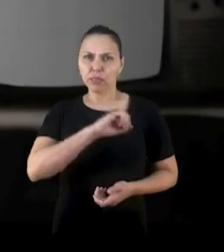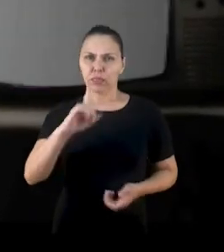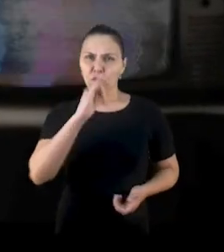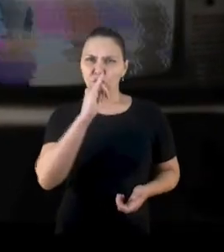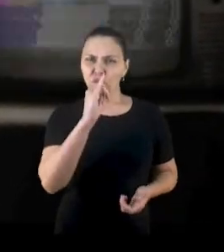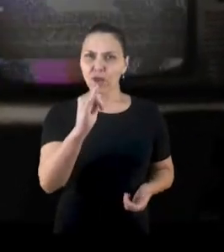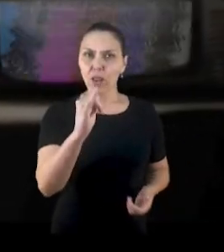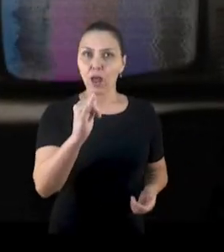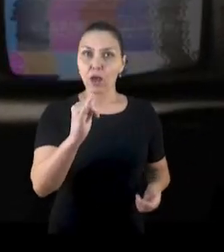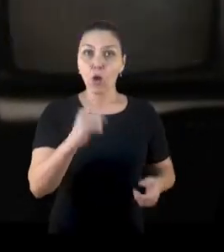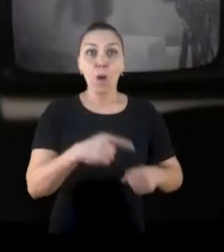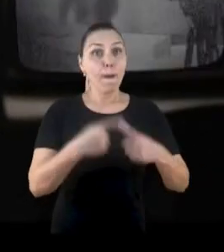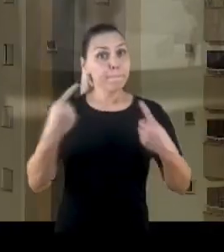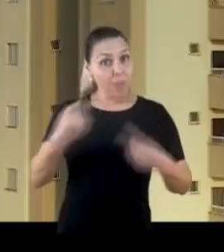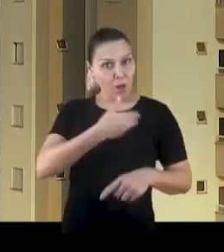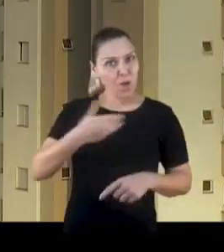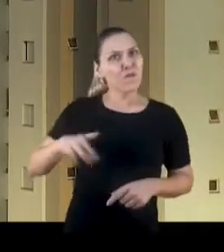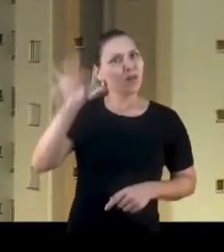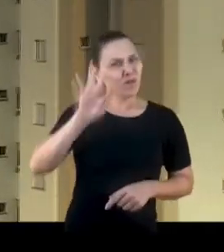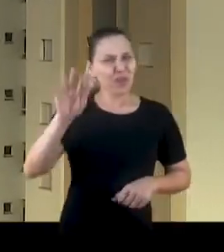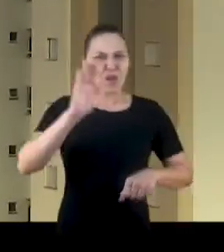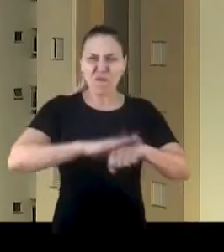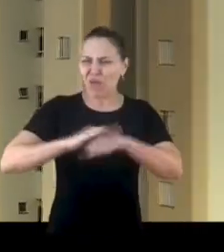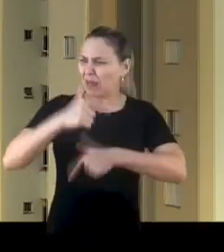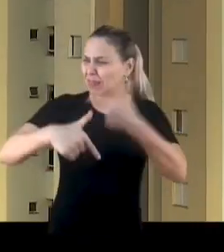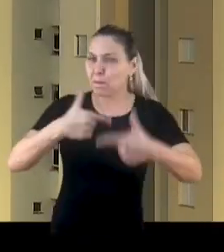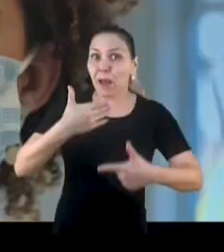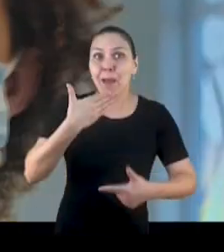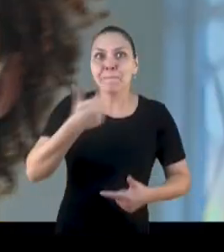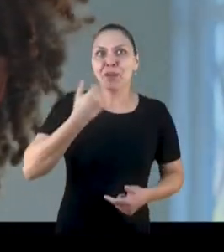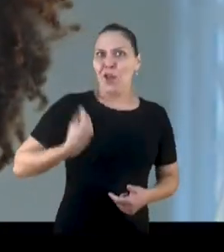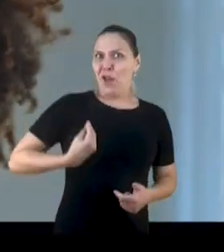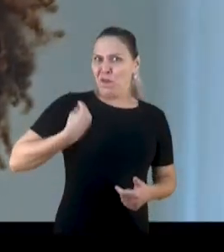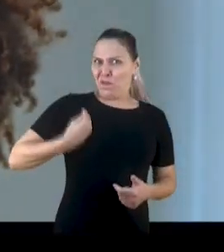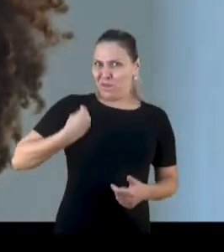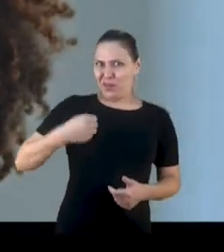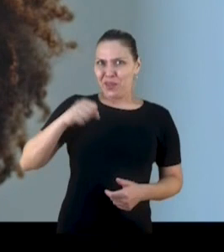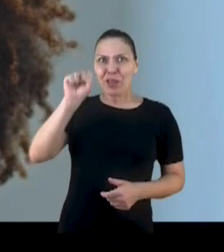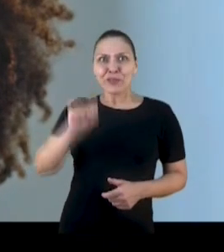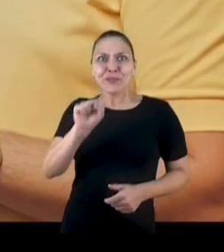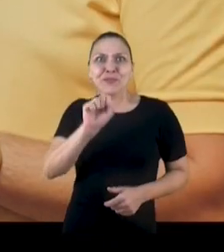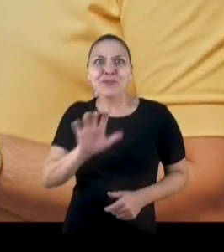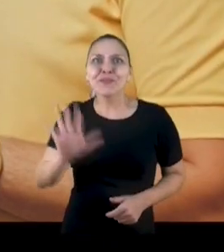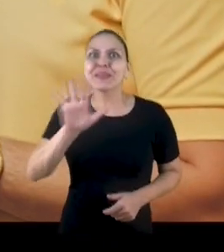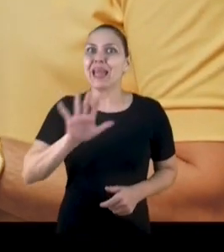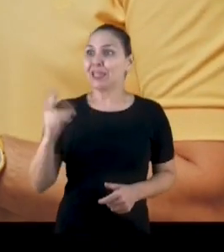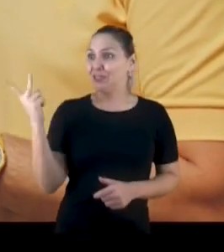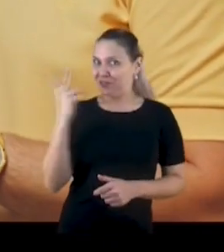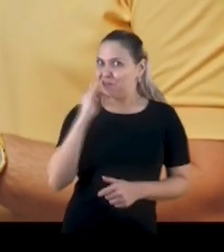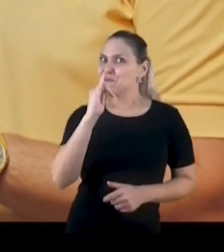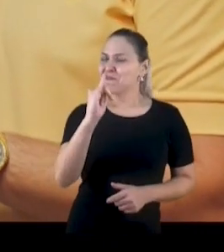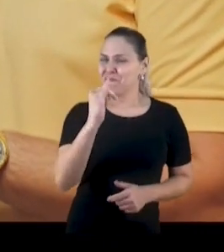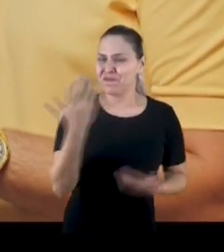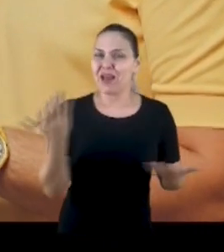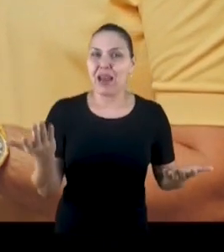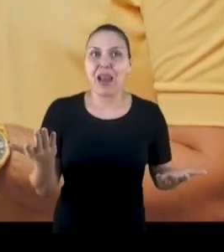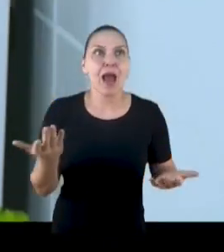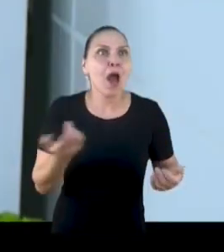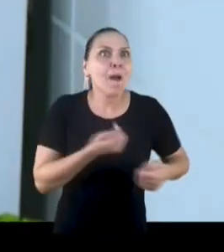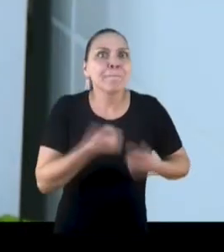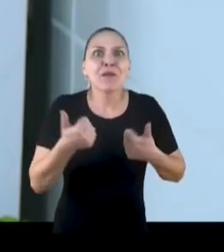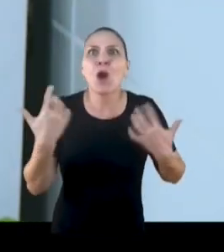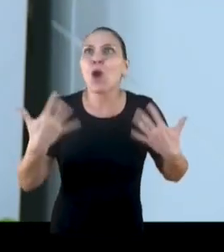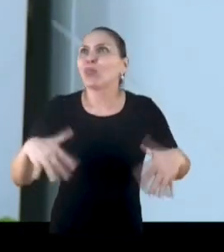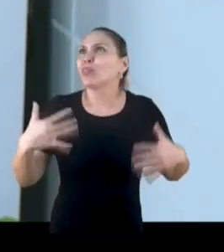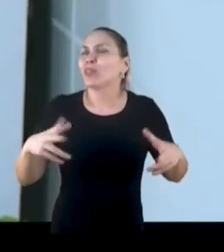Não te contaram. Mas o governo federal faz muito pra melhorar a vida do nosso sudeste. E o Kaique e a Thaís vão te contar.